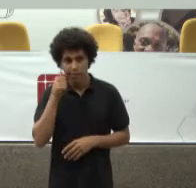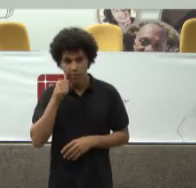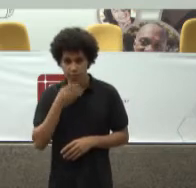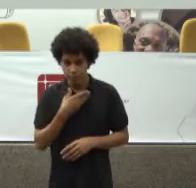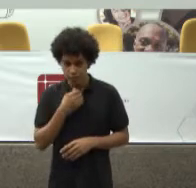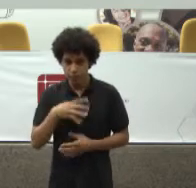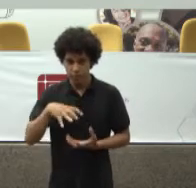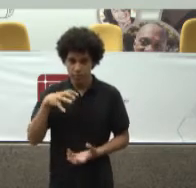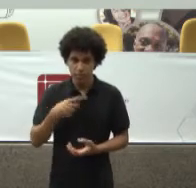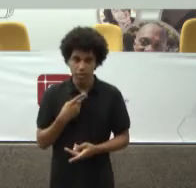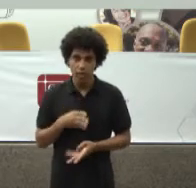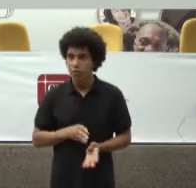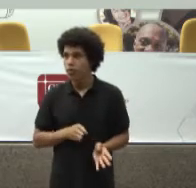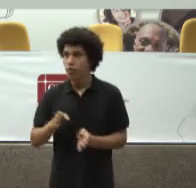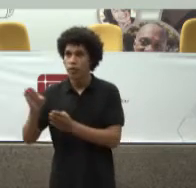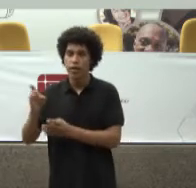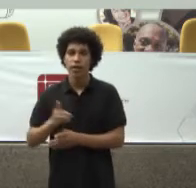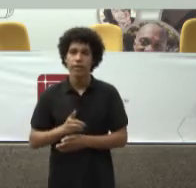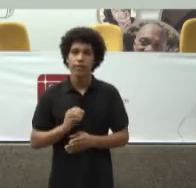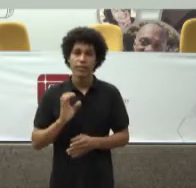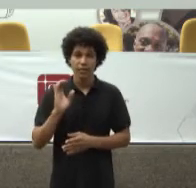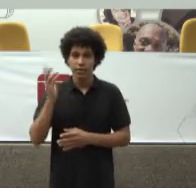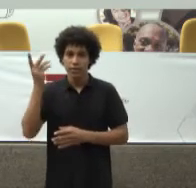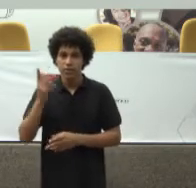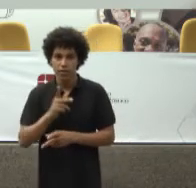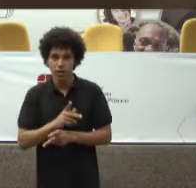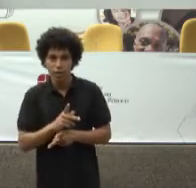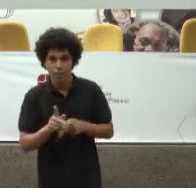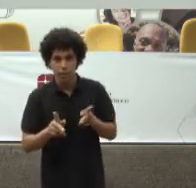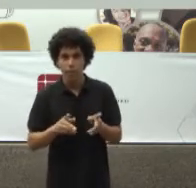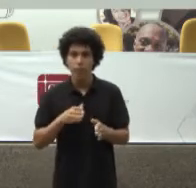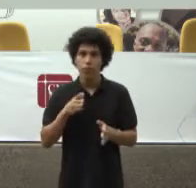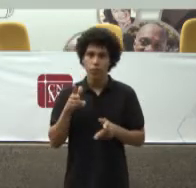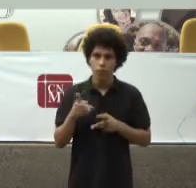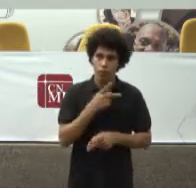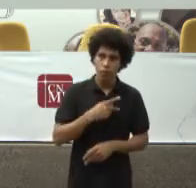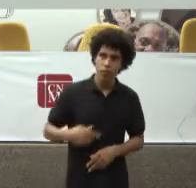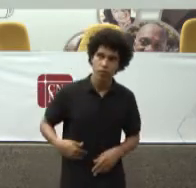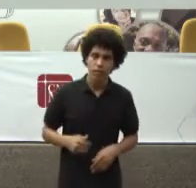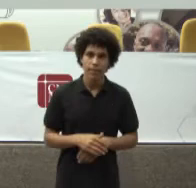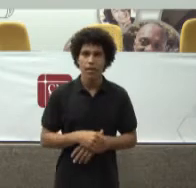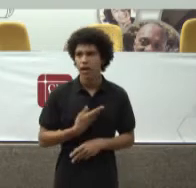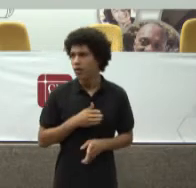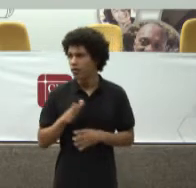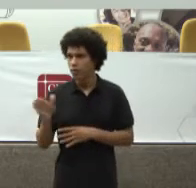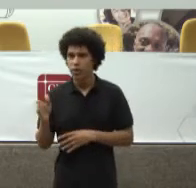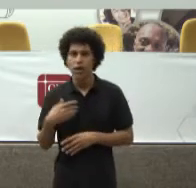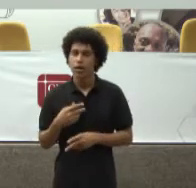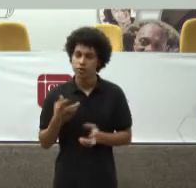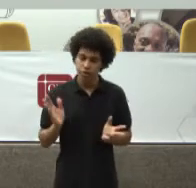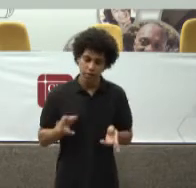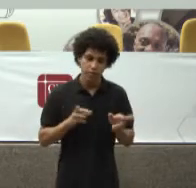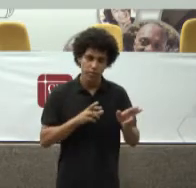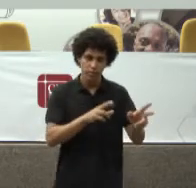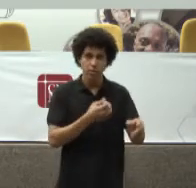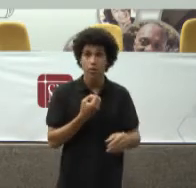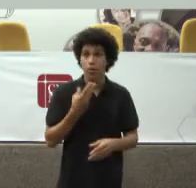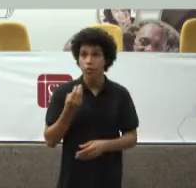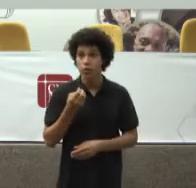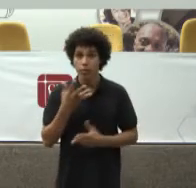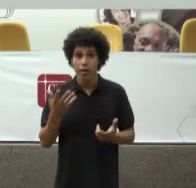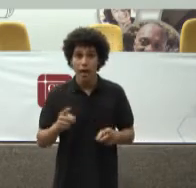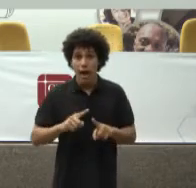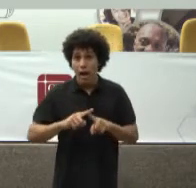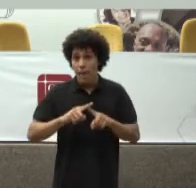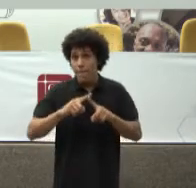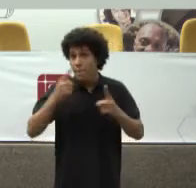defensoria Tratou do caso Individual dela E resolveu o seu problema Ela foi operada E está muito bem Só que Além dela Tem